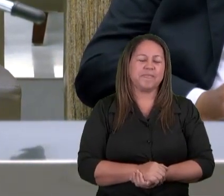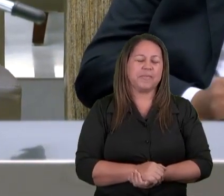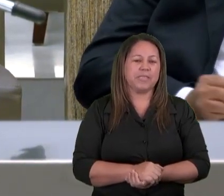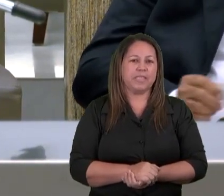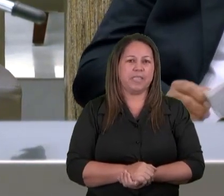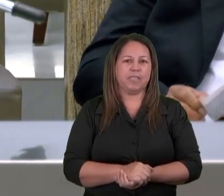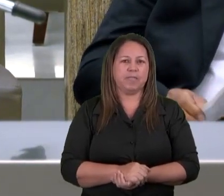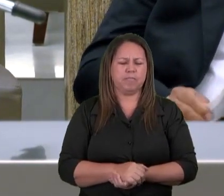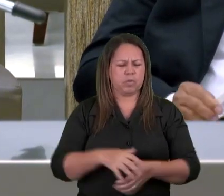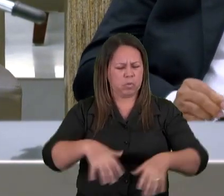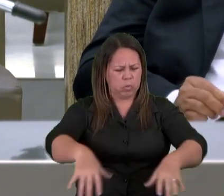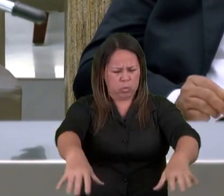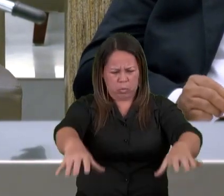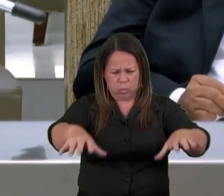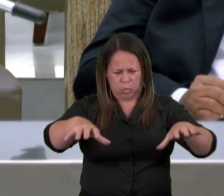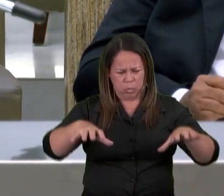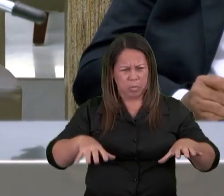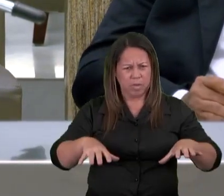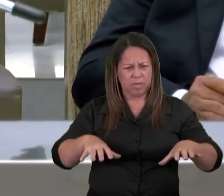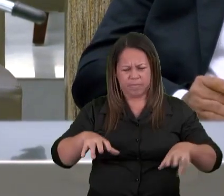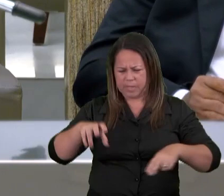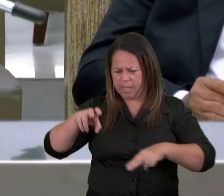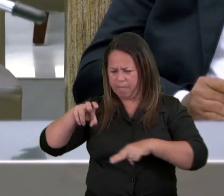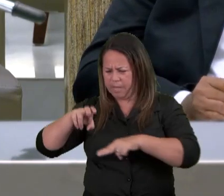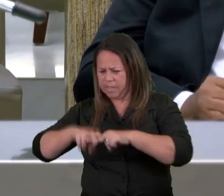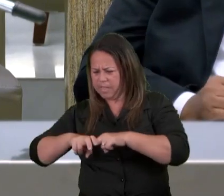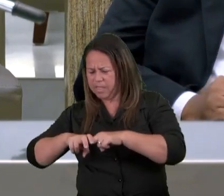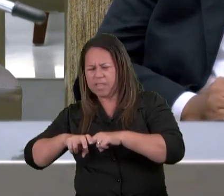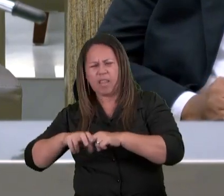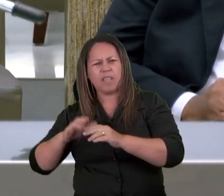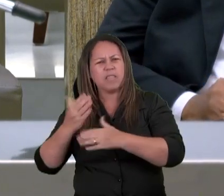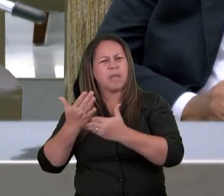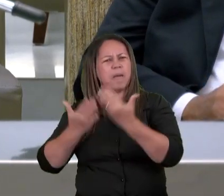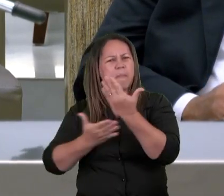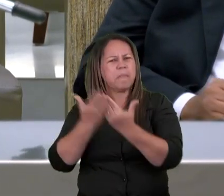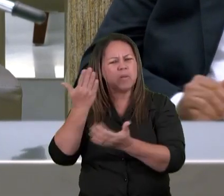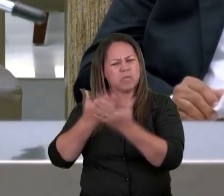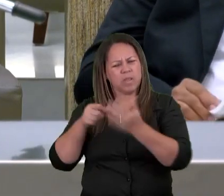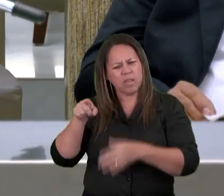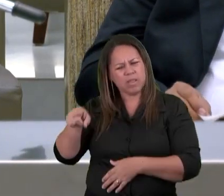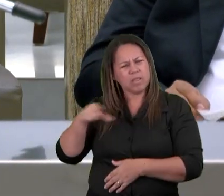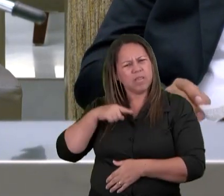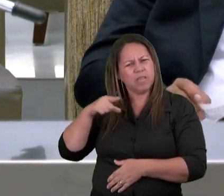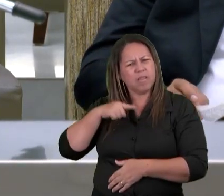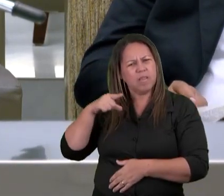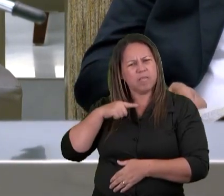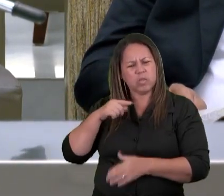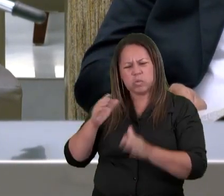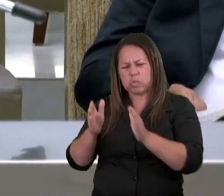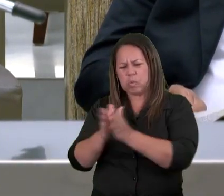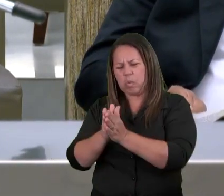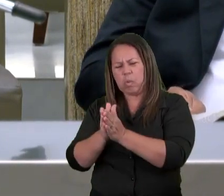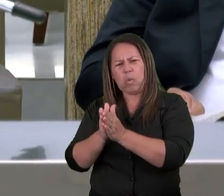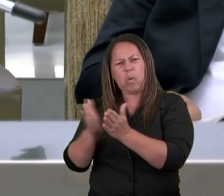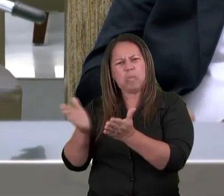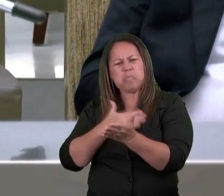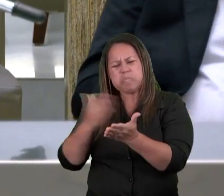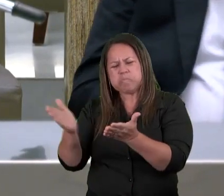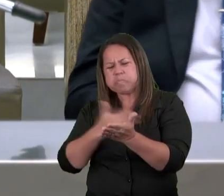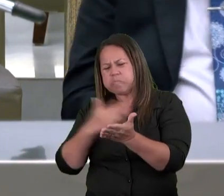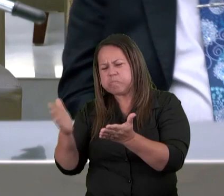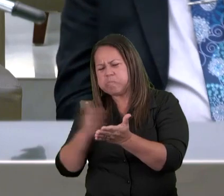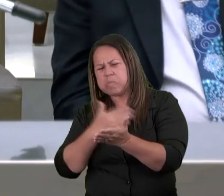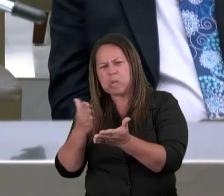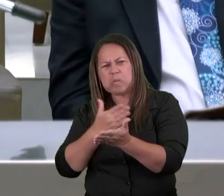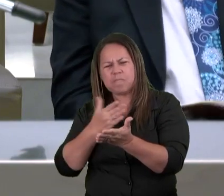sobre um trono, um livro escrito por dentro e por fora, um selado com